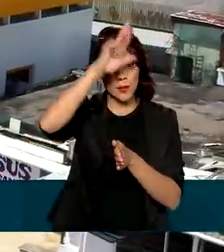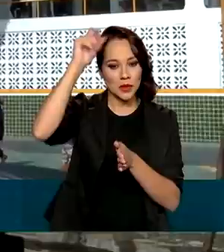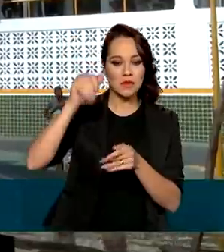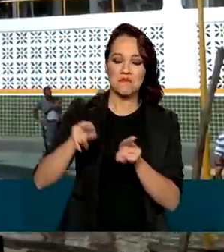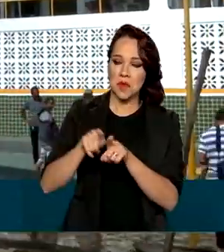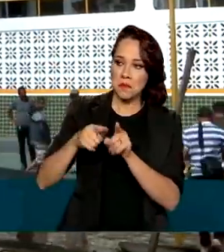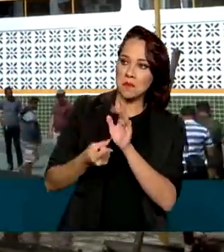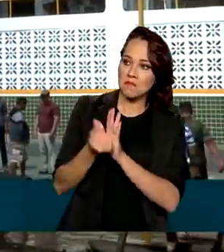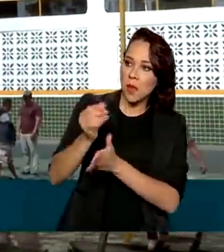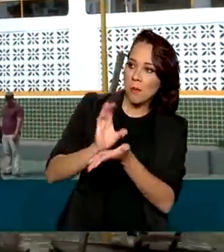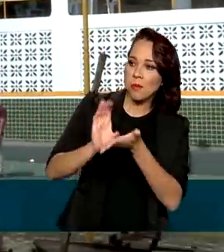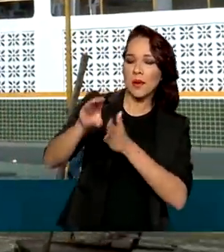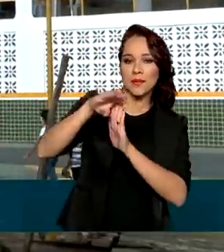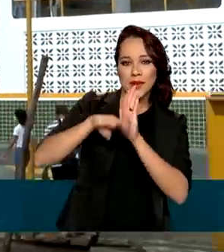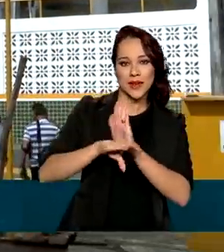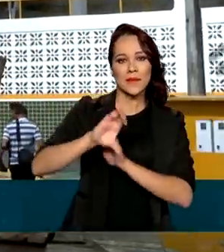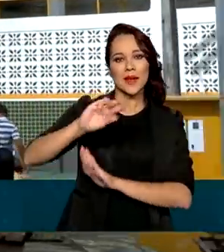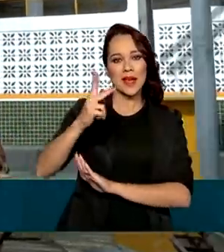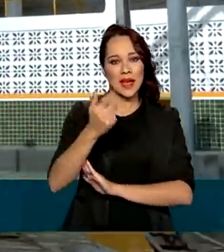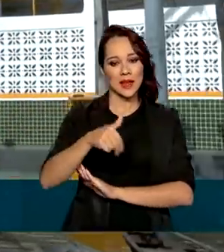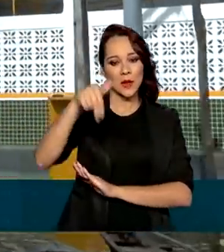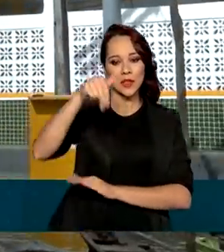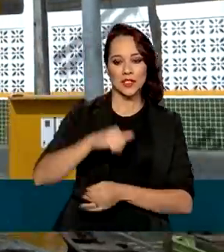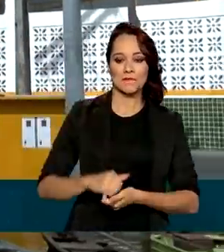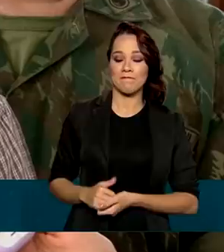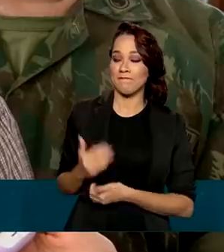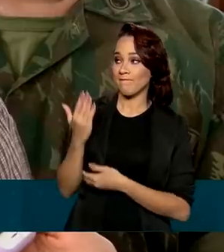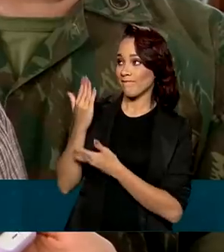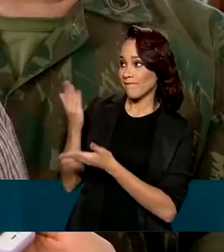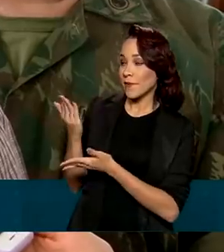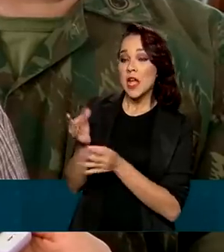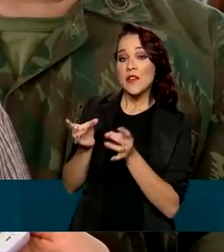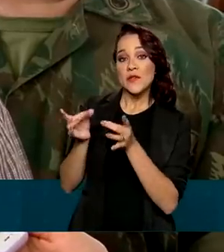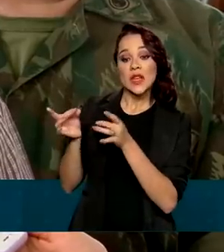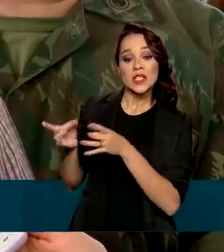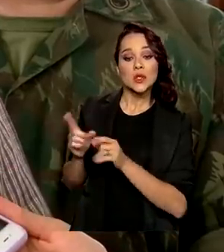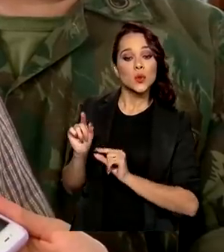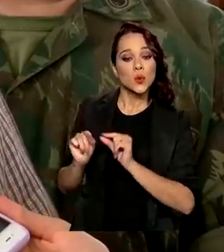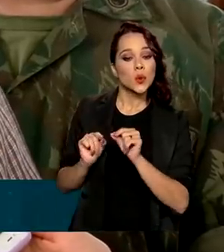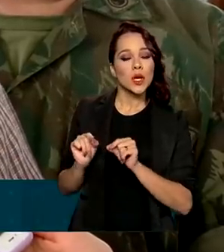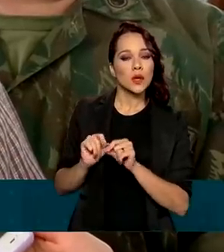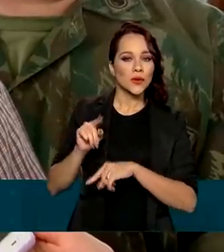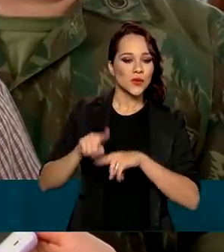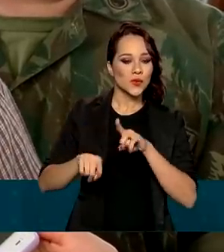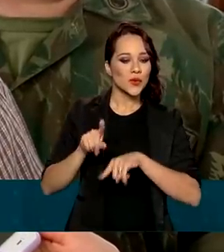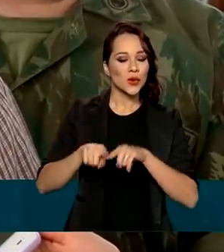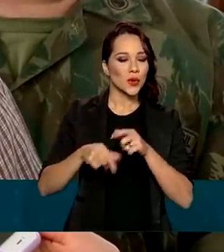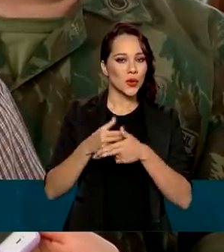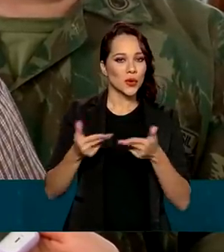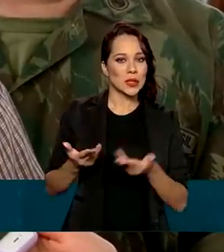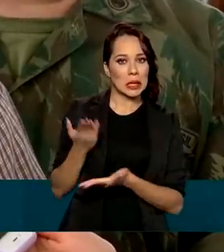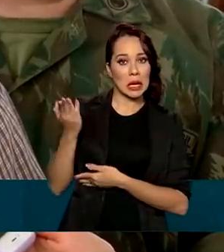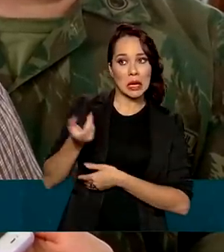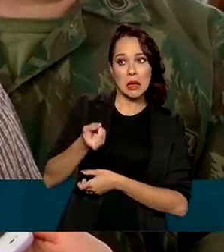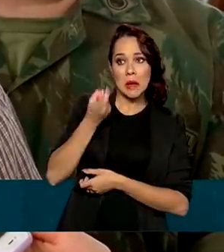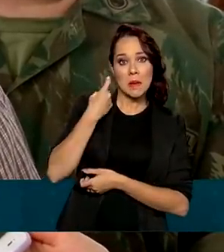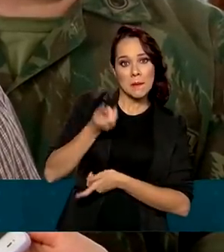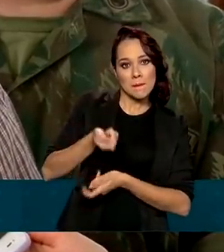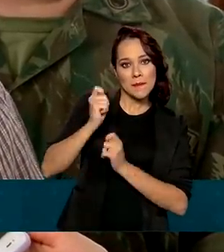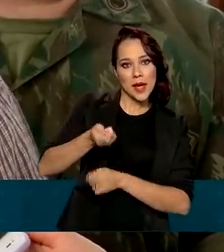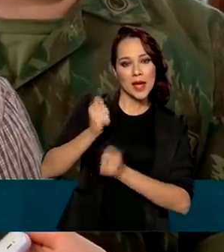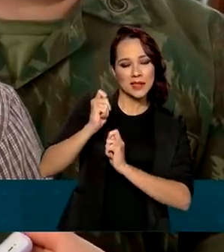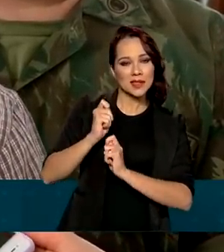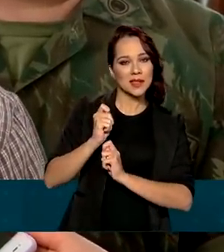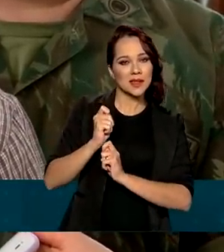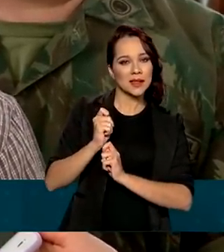recebeu recursos do programa Calha Norte. Nesse local aqui são vendidos os produtos que eles pescam, tiram do